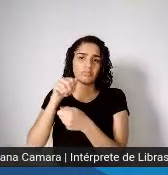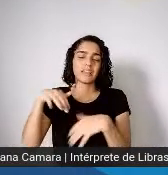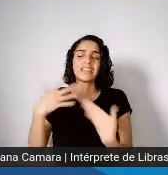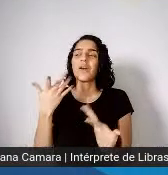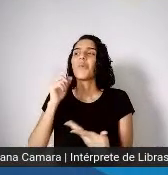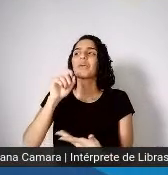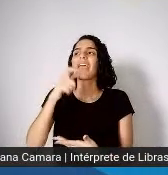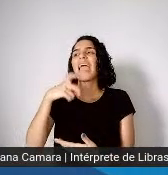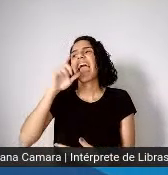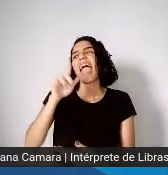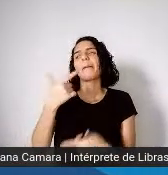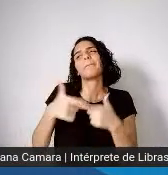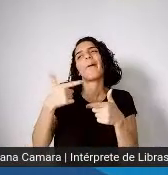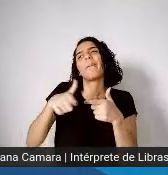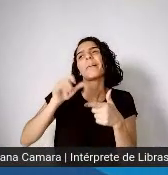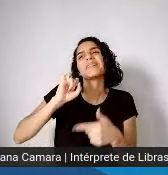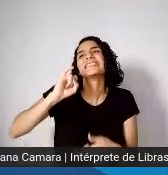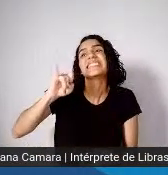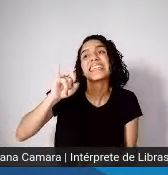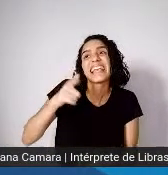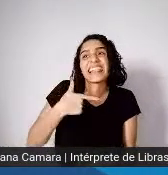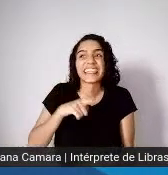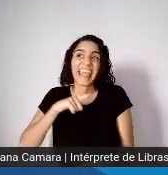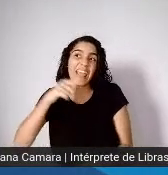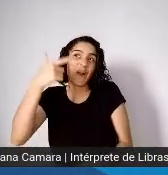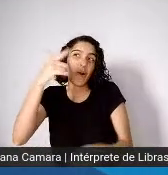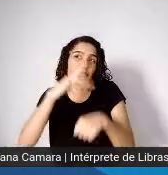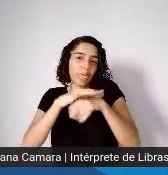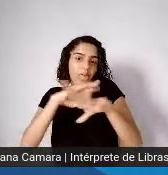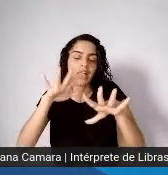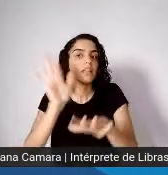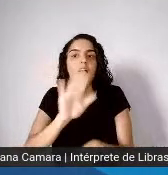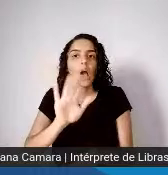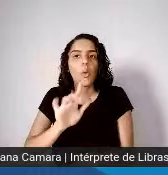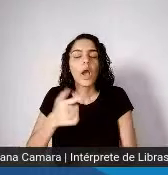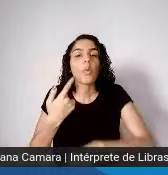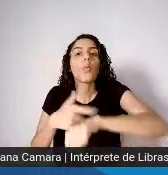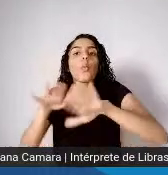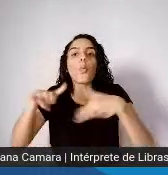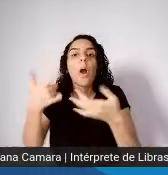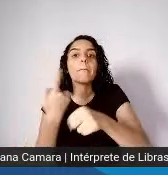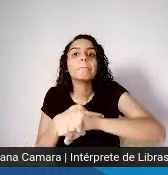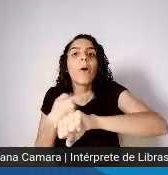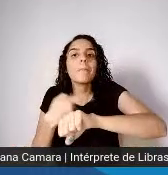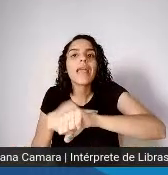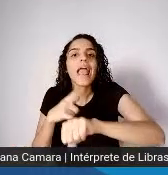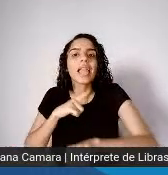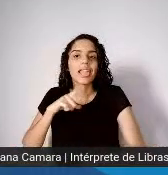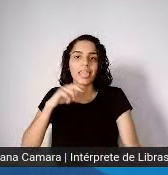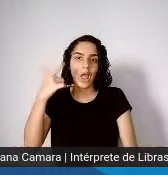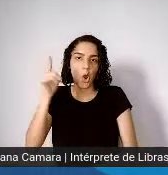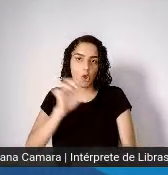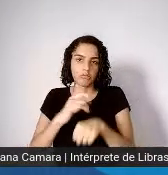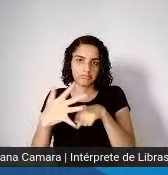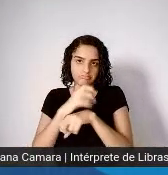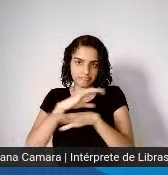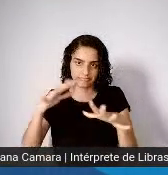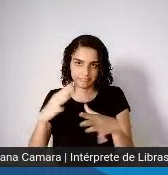outra pandemia, é quando teremos outra pandemia. Vejam, senhores, o tráfego aéreo de 2004